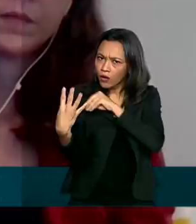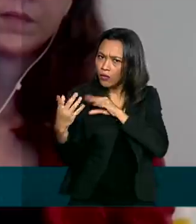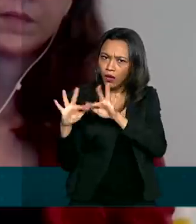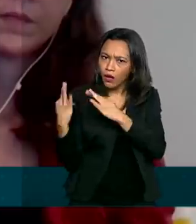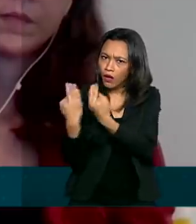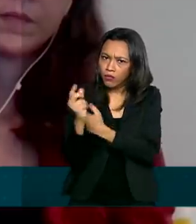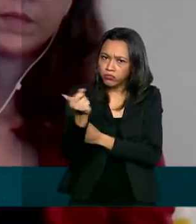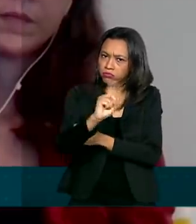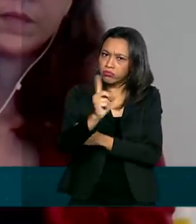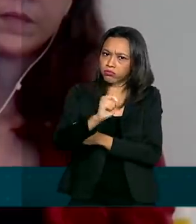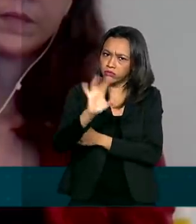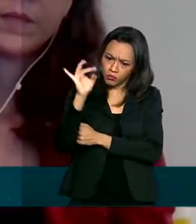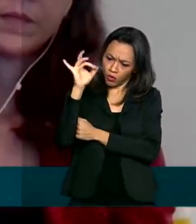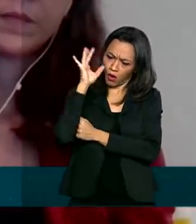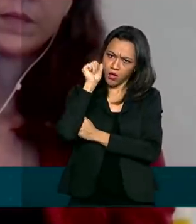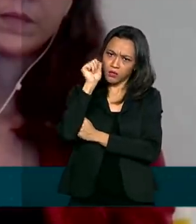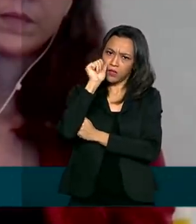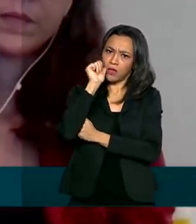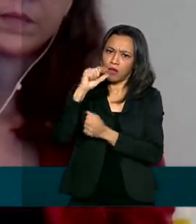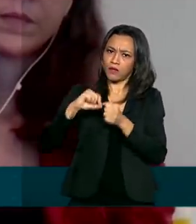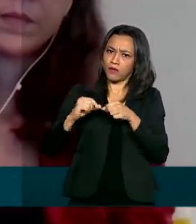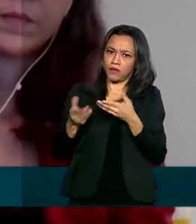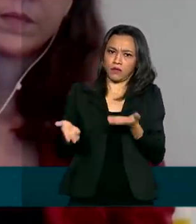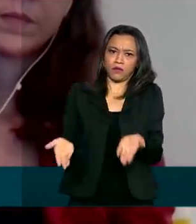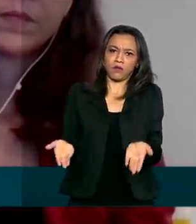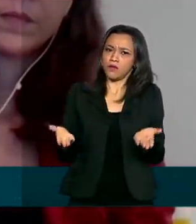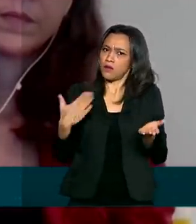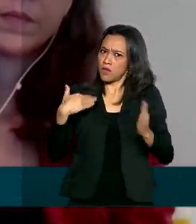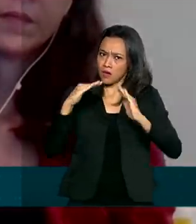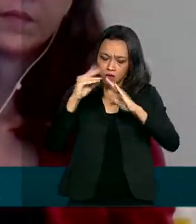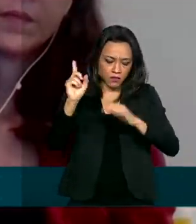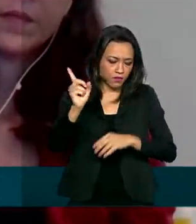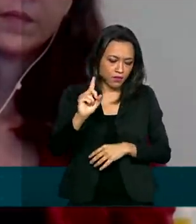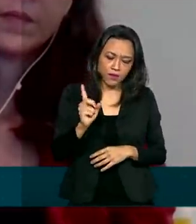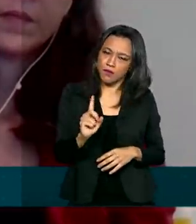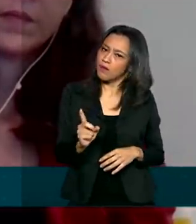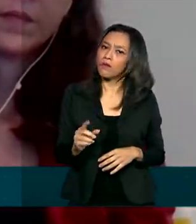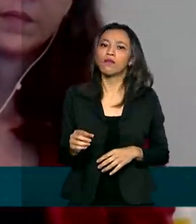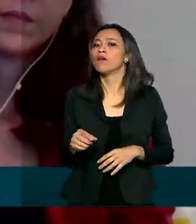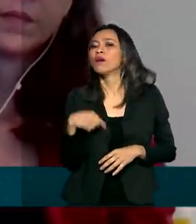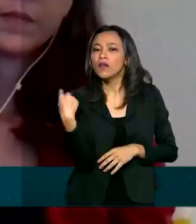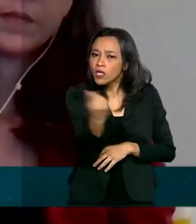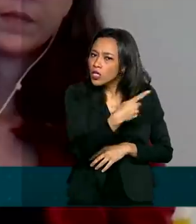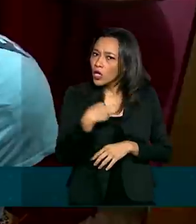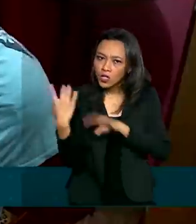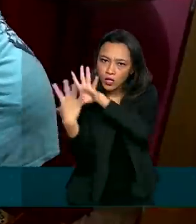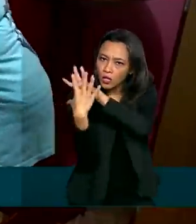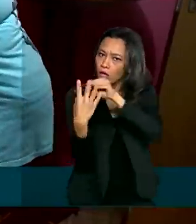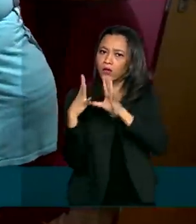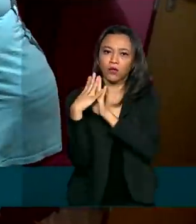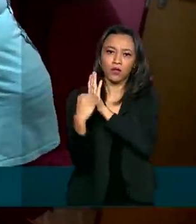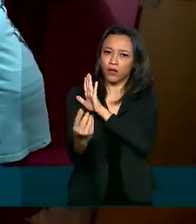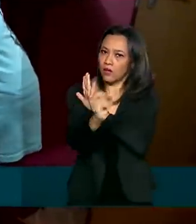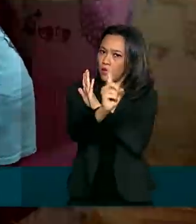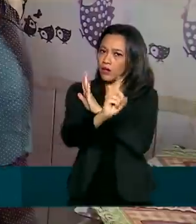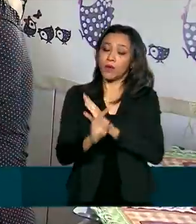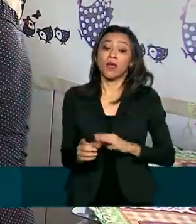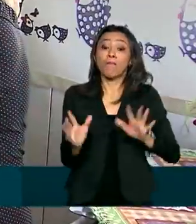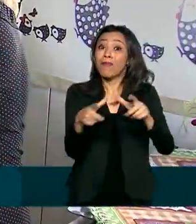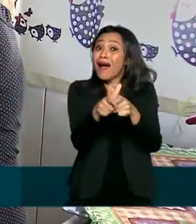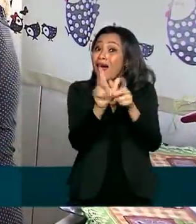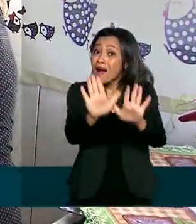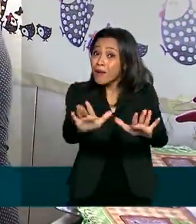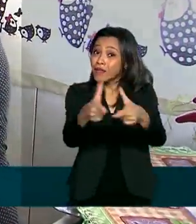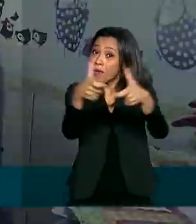esse tipo de comportamento na minha casa e realmente a gente não repete. Mas na maioria dos lares